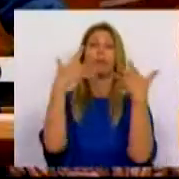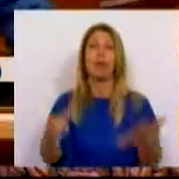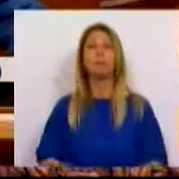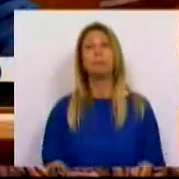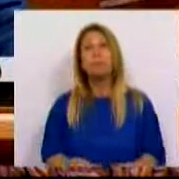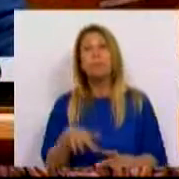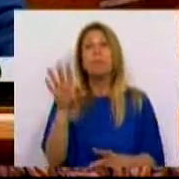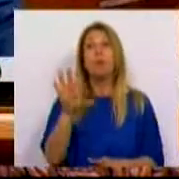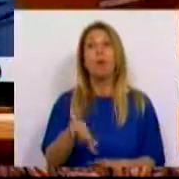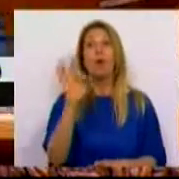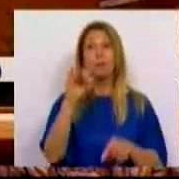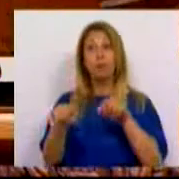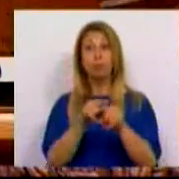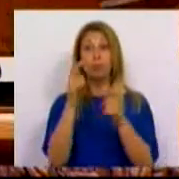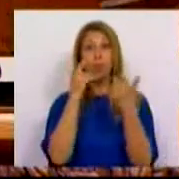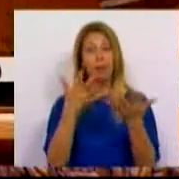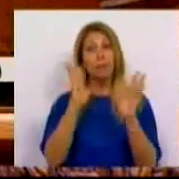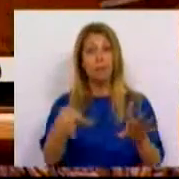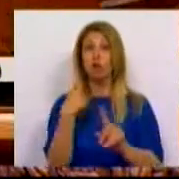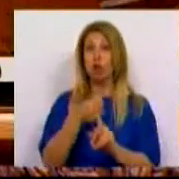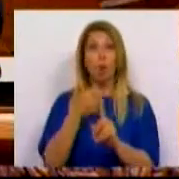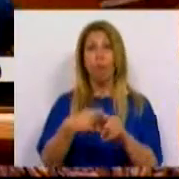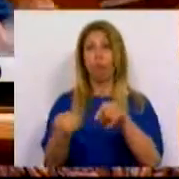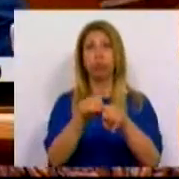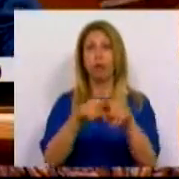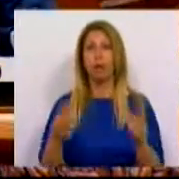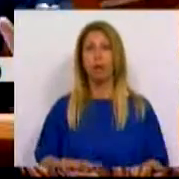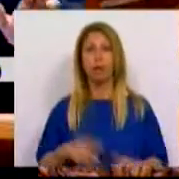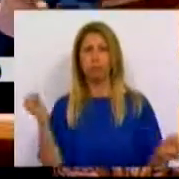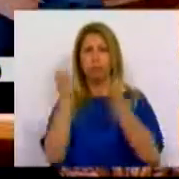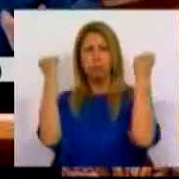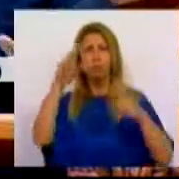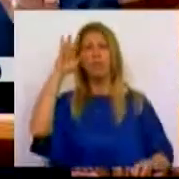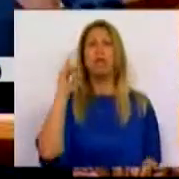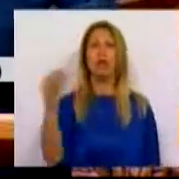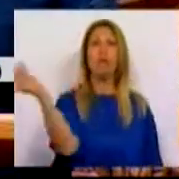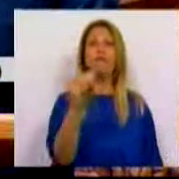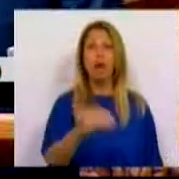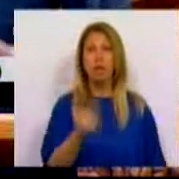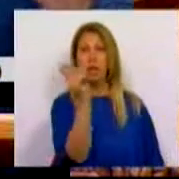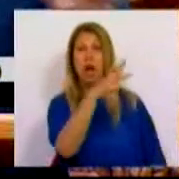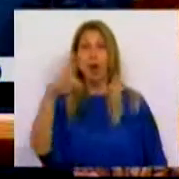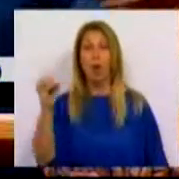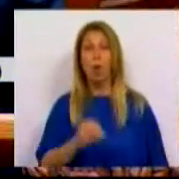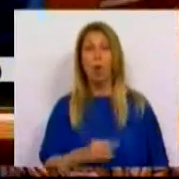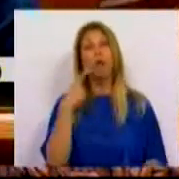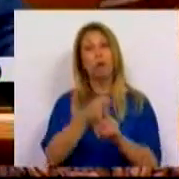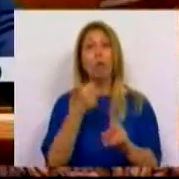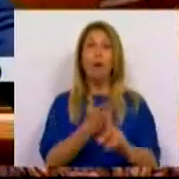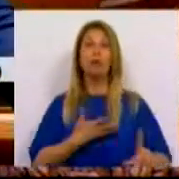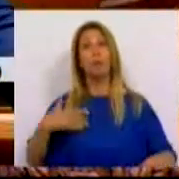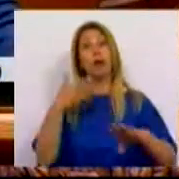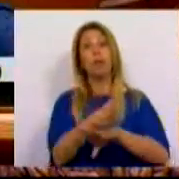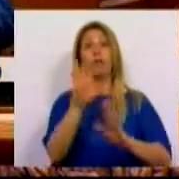opções políticas, elas devem ser combatidas politicamente. Recusando a ideia falsa, errada, de que se combate o desemprego com